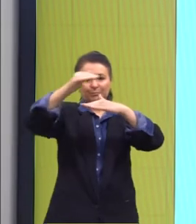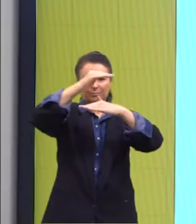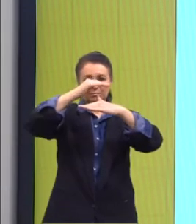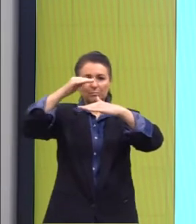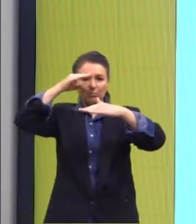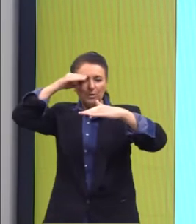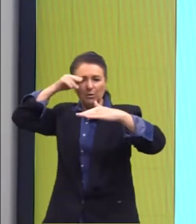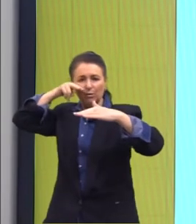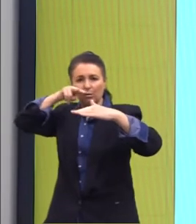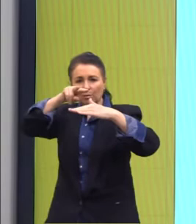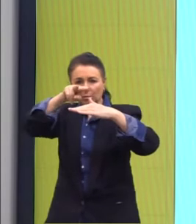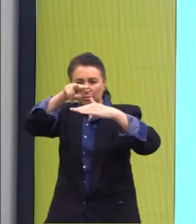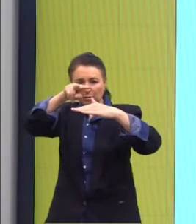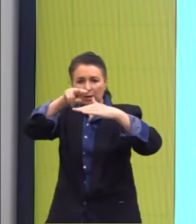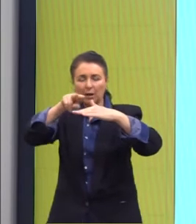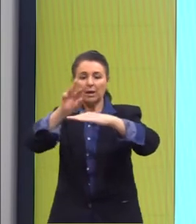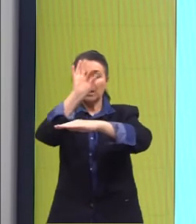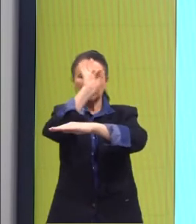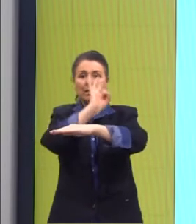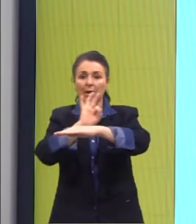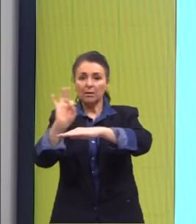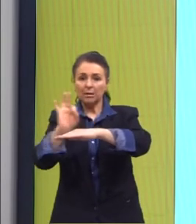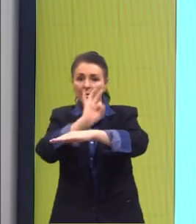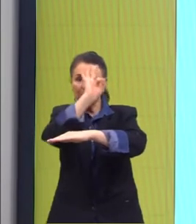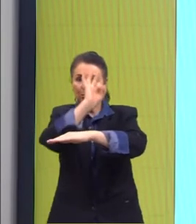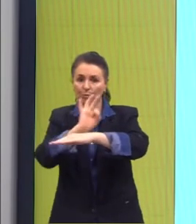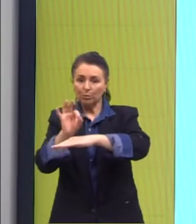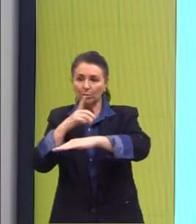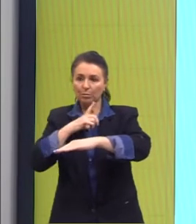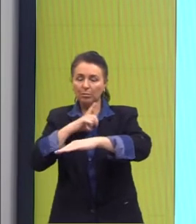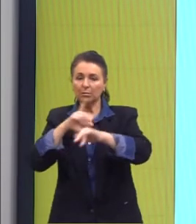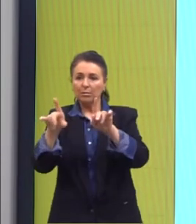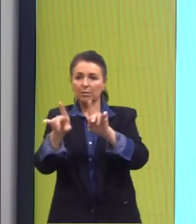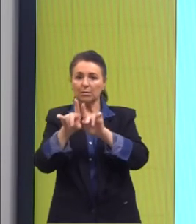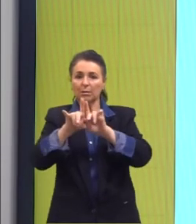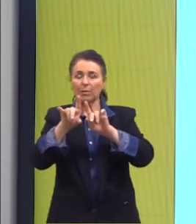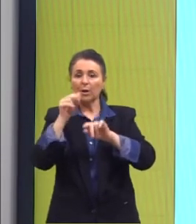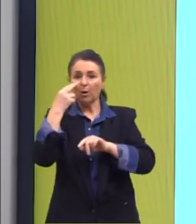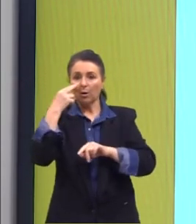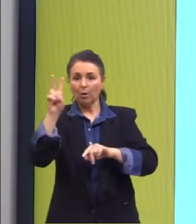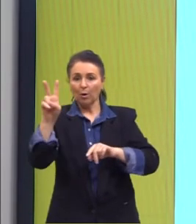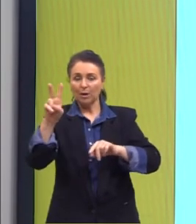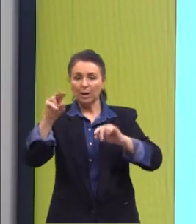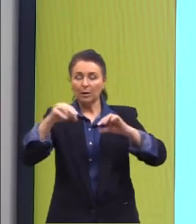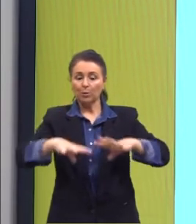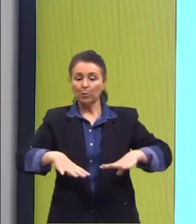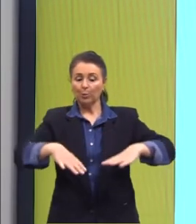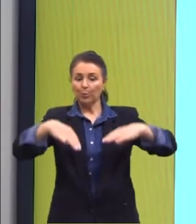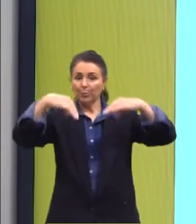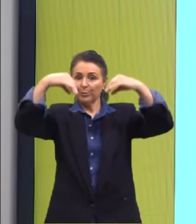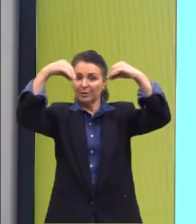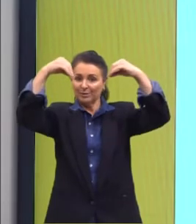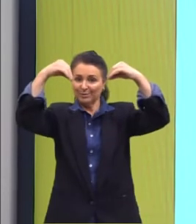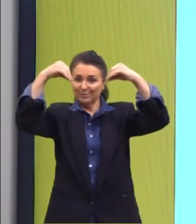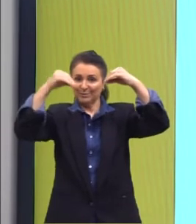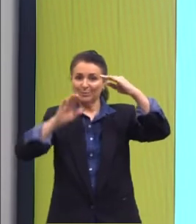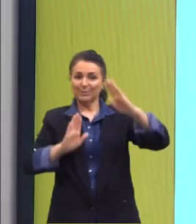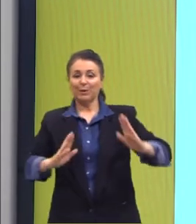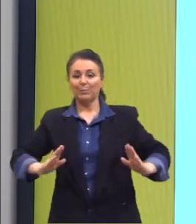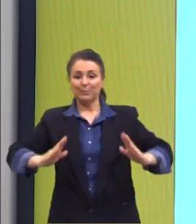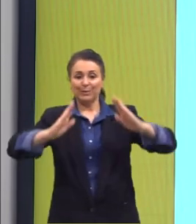enxergar aqui na arquitetura e, inclusive, aqui no palácio, pirâmide, palácio.